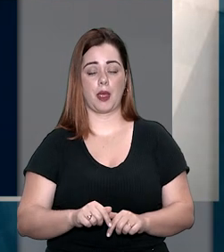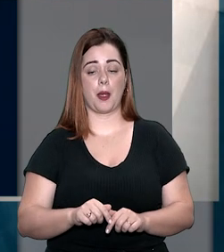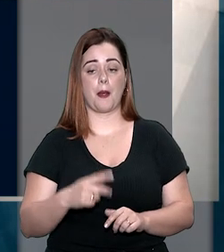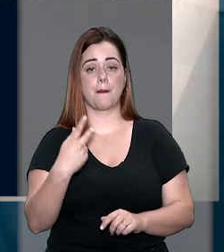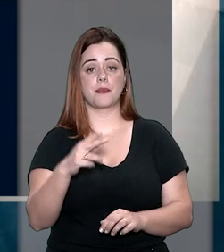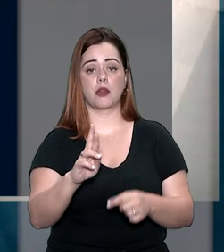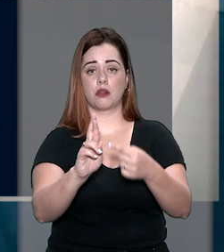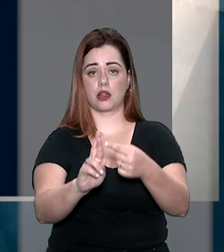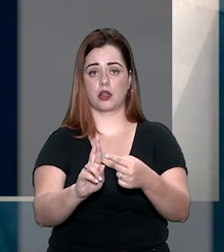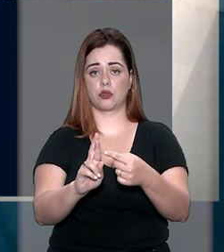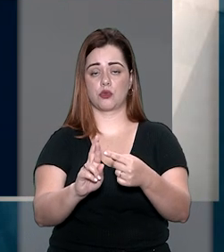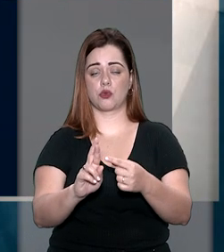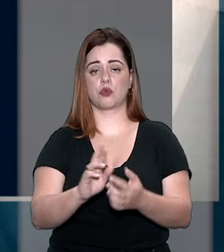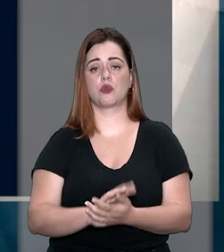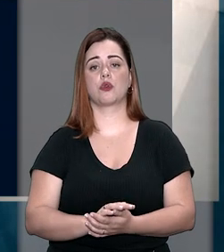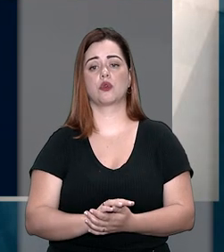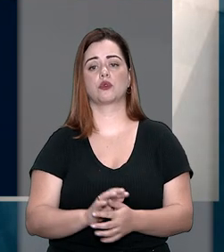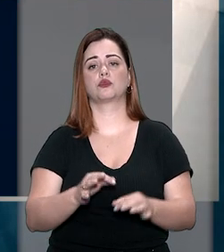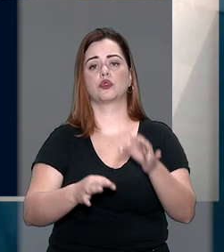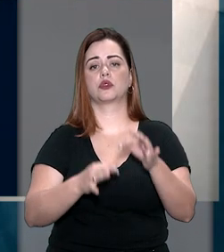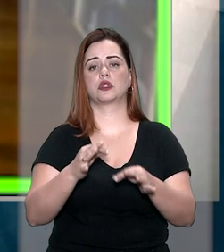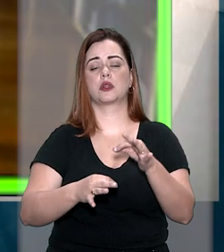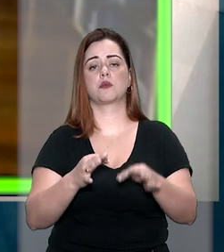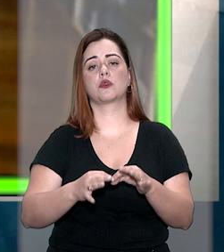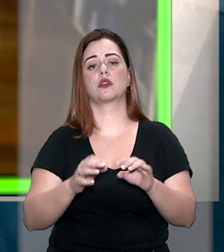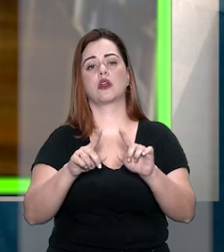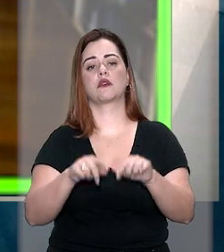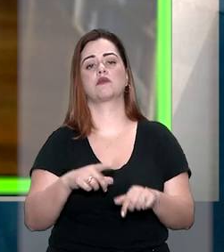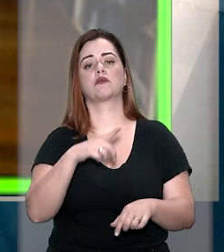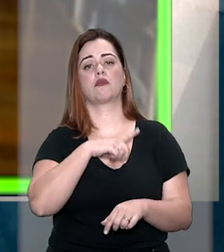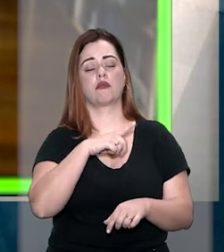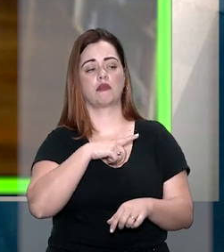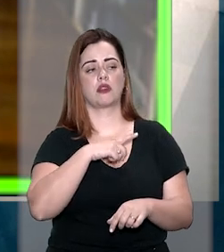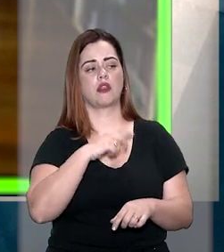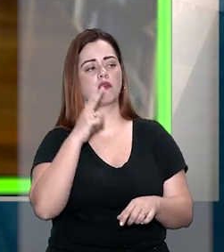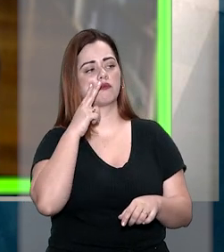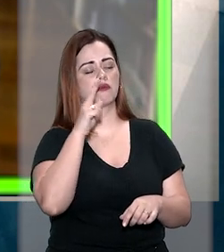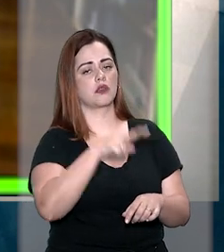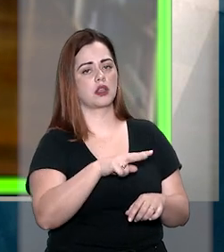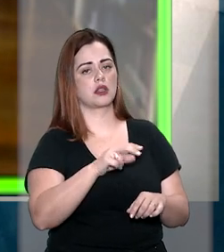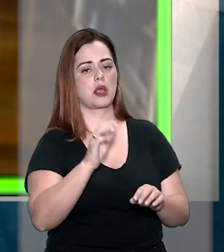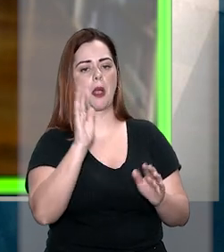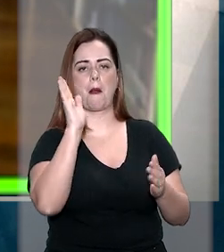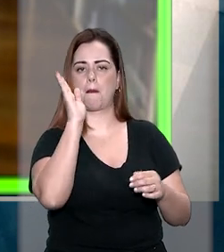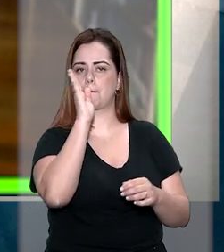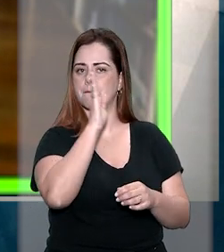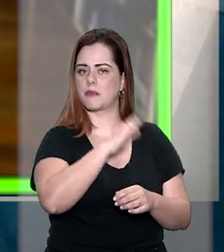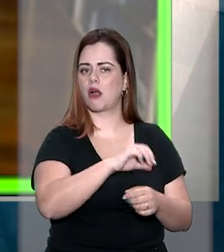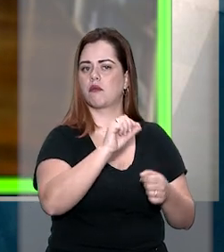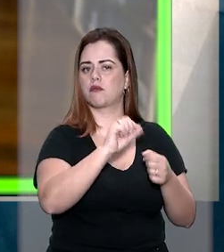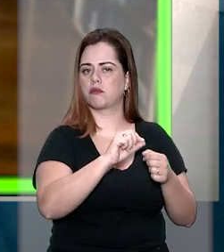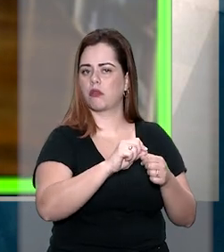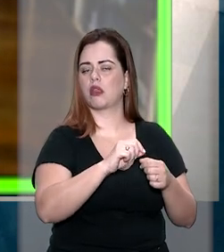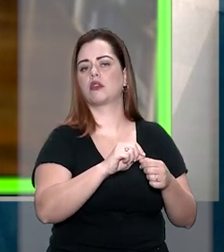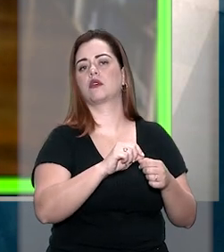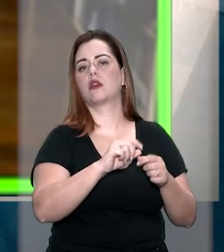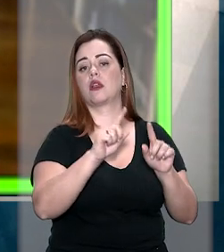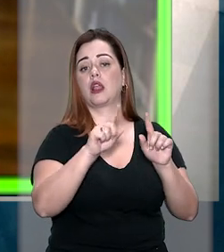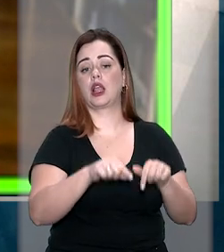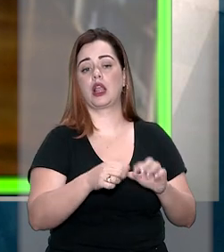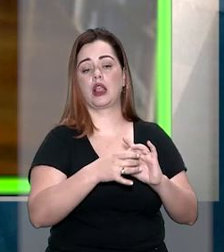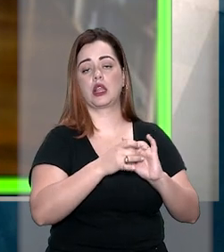relator, além do Tribunal de Justiça de Mato Grosso do Sul ter considerado que o contrato foi mal redigido nessa parte,